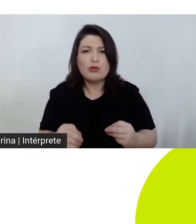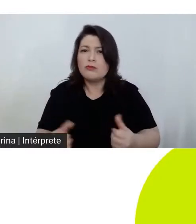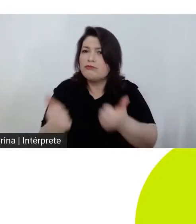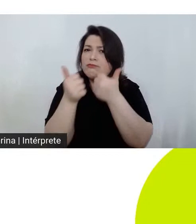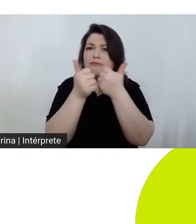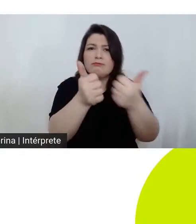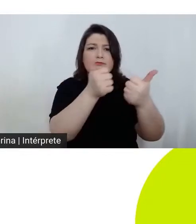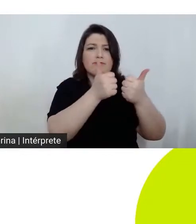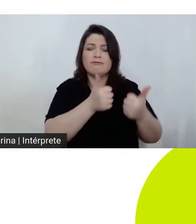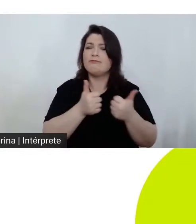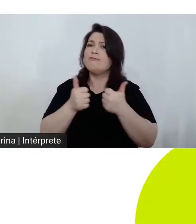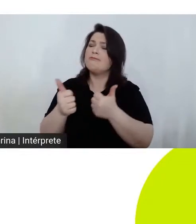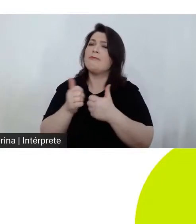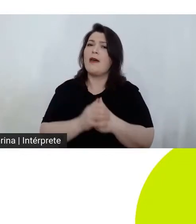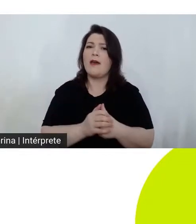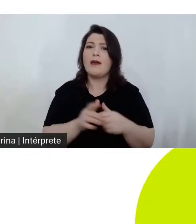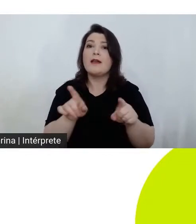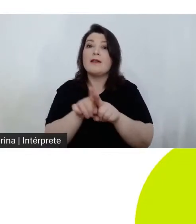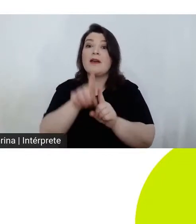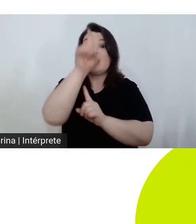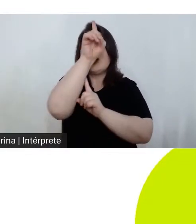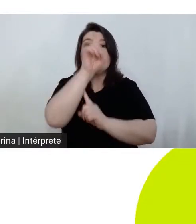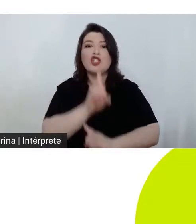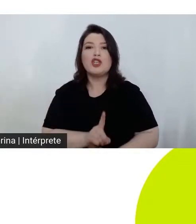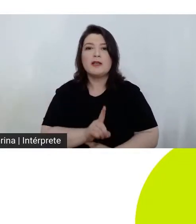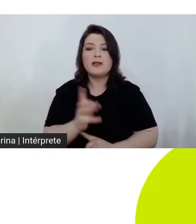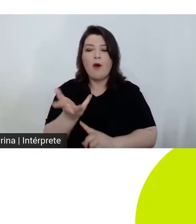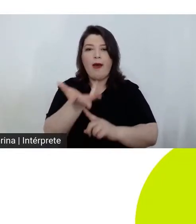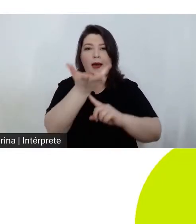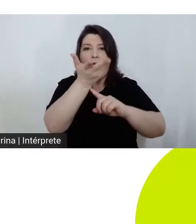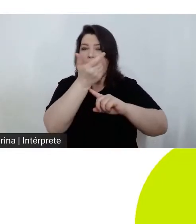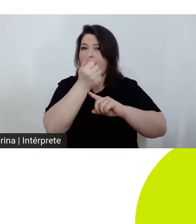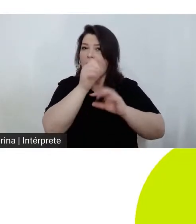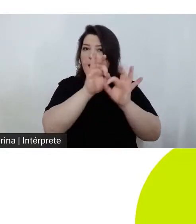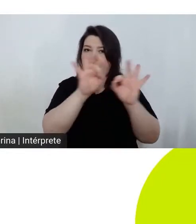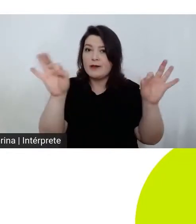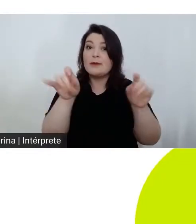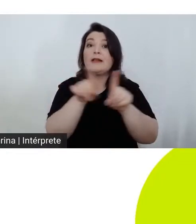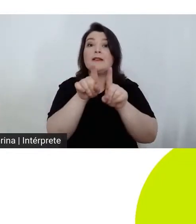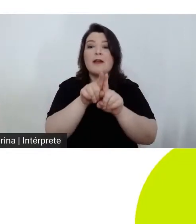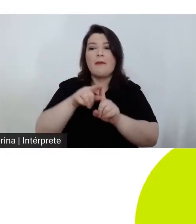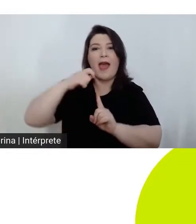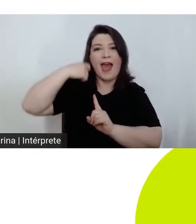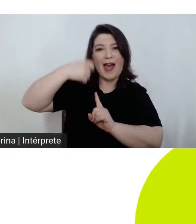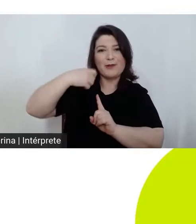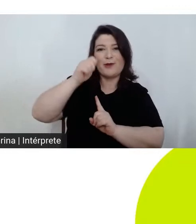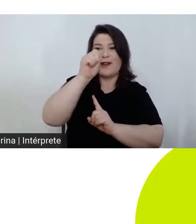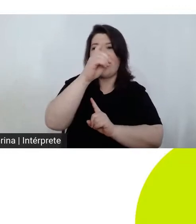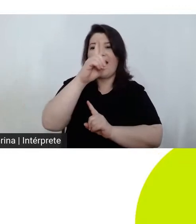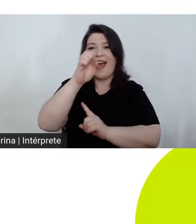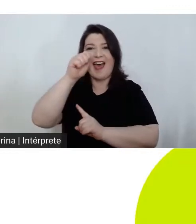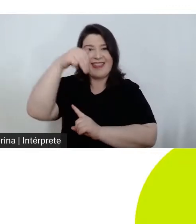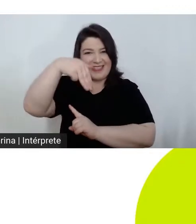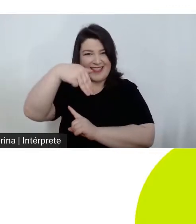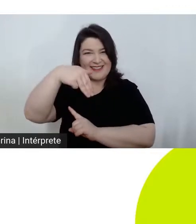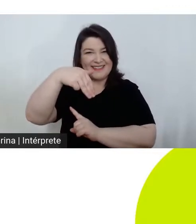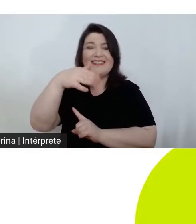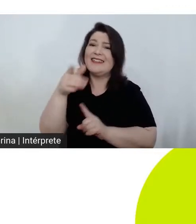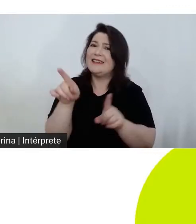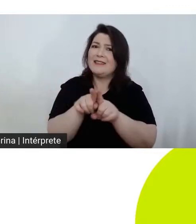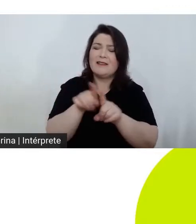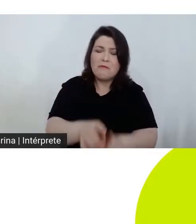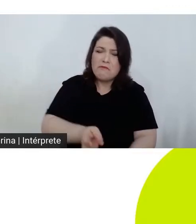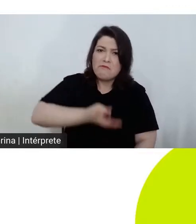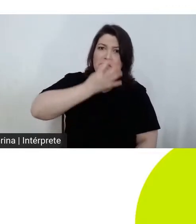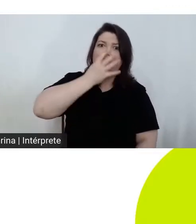construídos, a direção de arte é primorosa, e o Adam Sandler, ele surpreende muito ao interpretar o